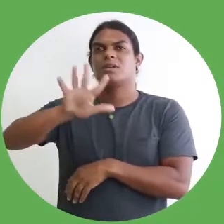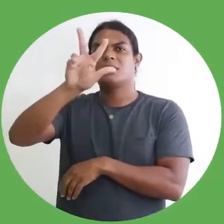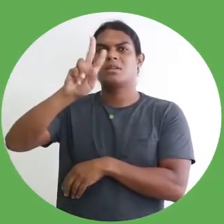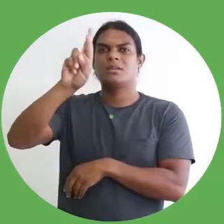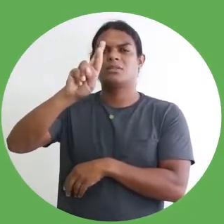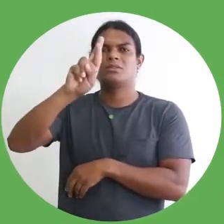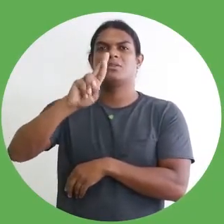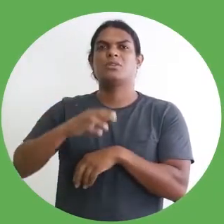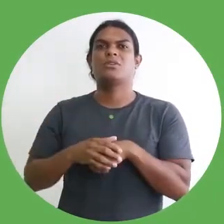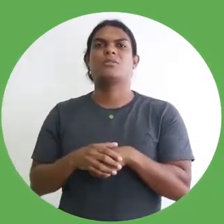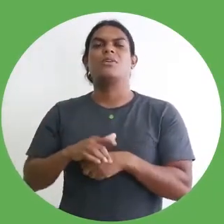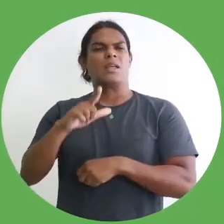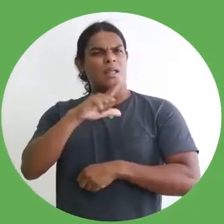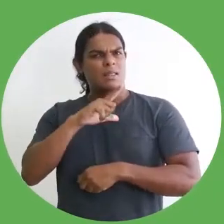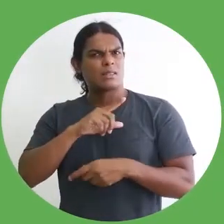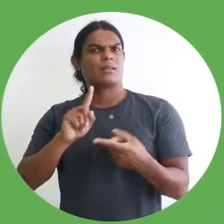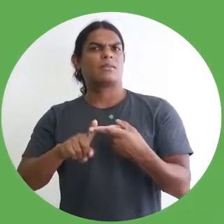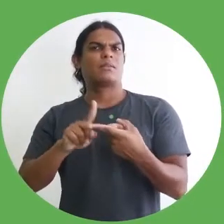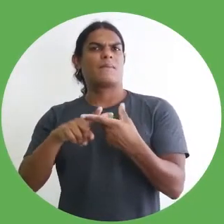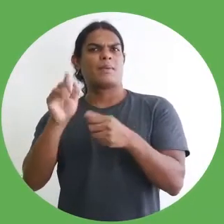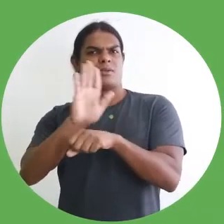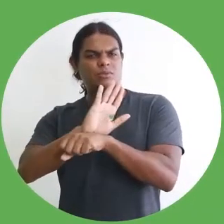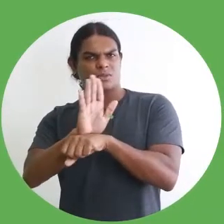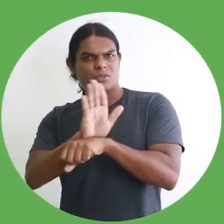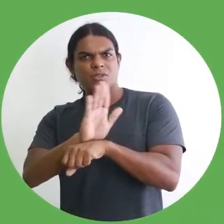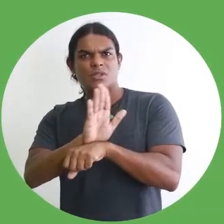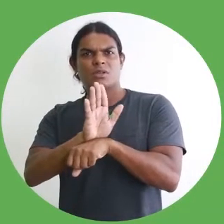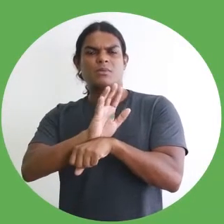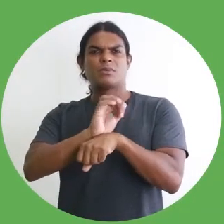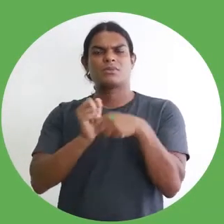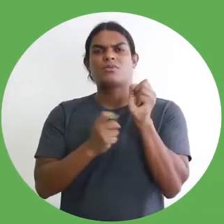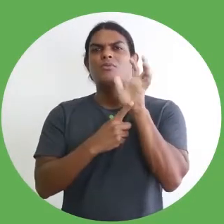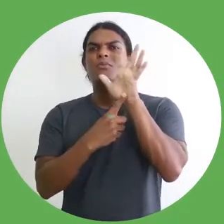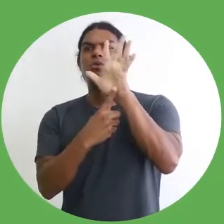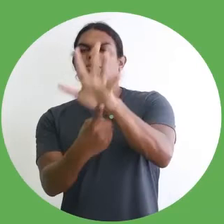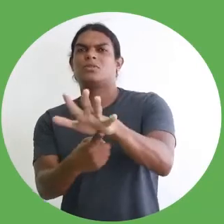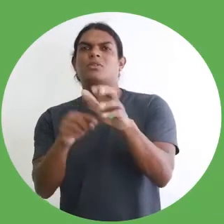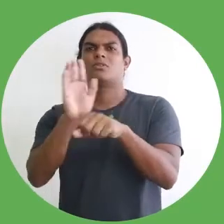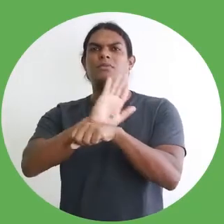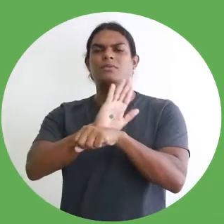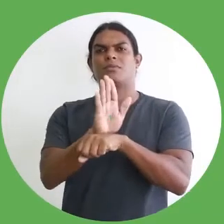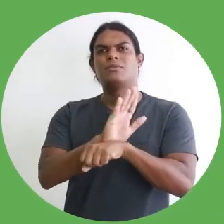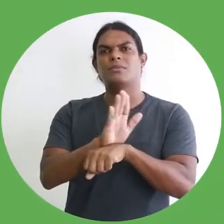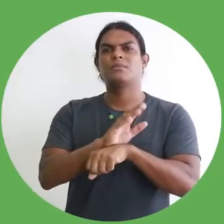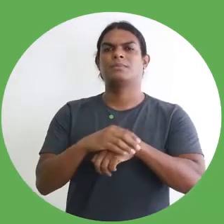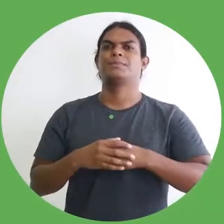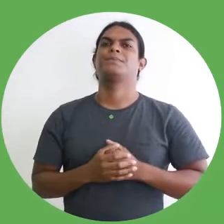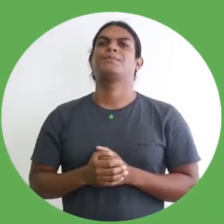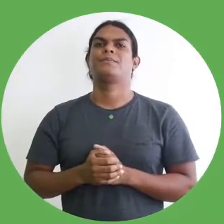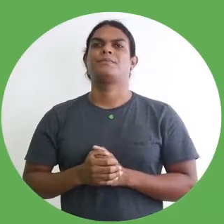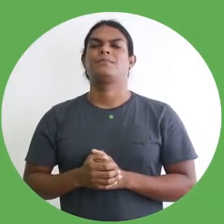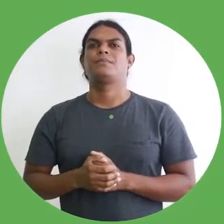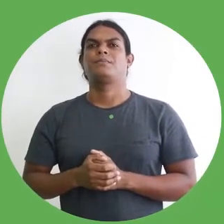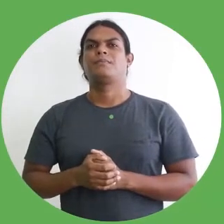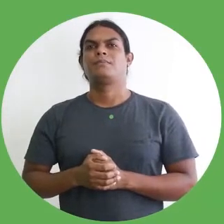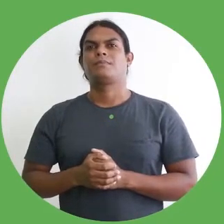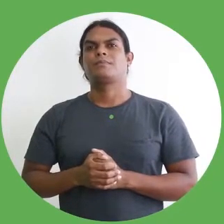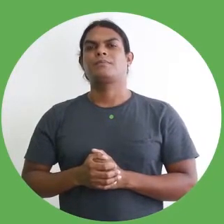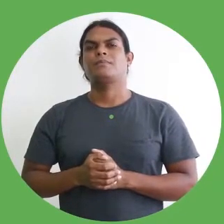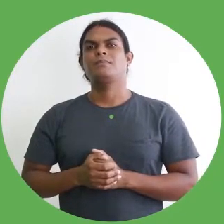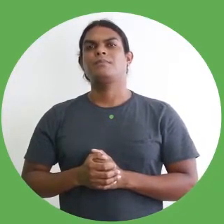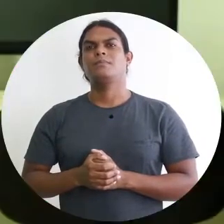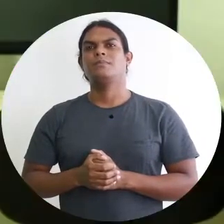projeção de um cinema, onde são exibidos filmes alternativos, cuja exibição não chega nas grandes